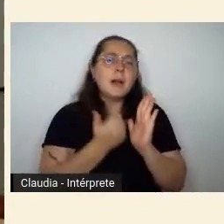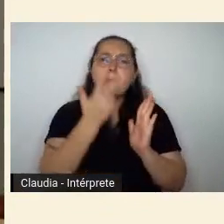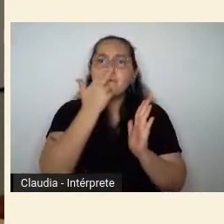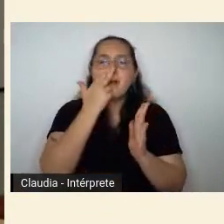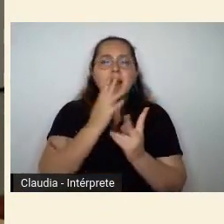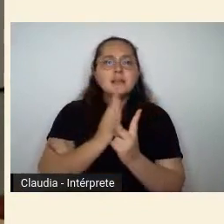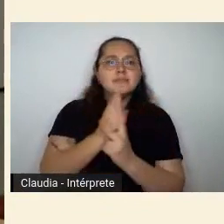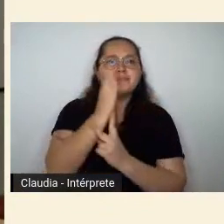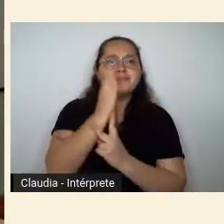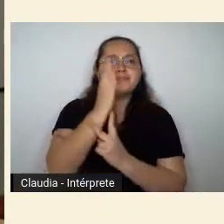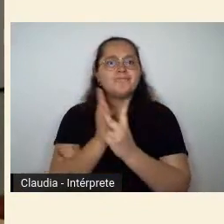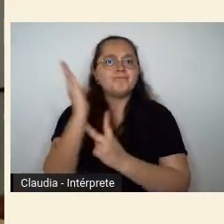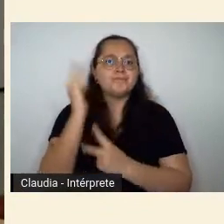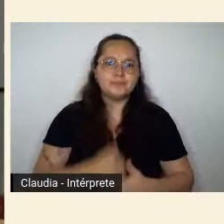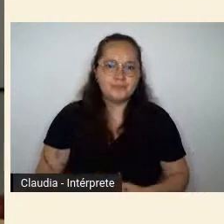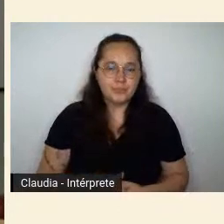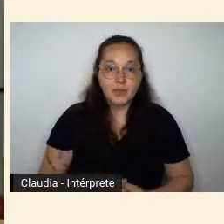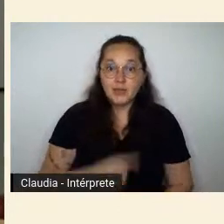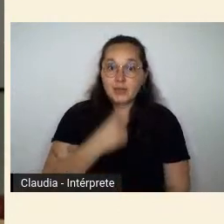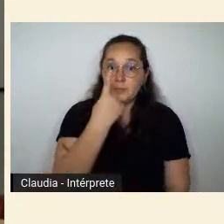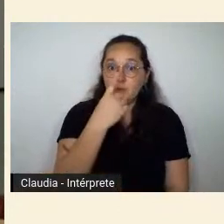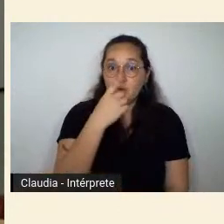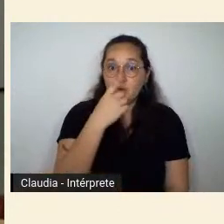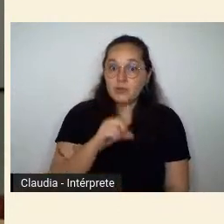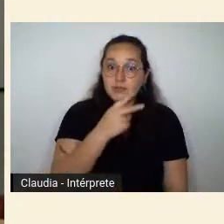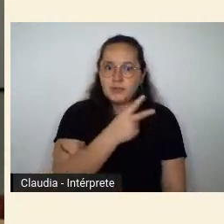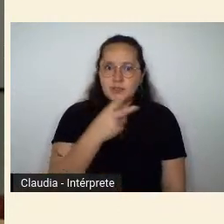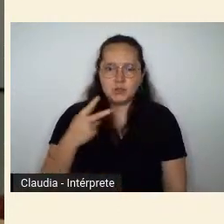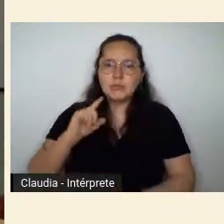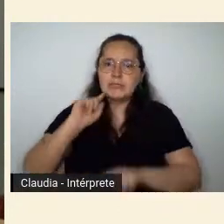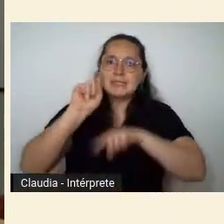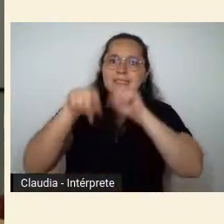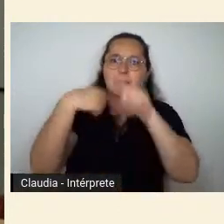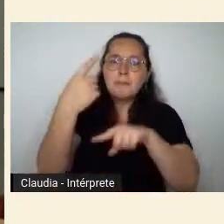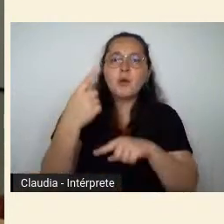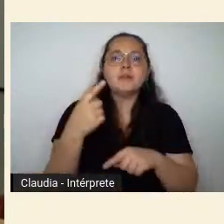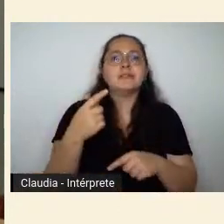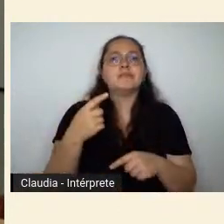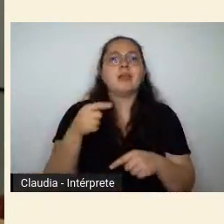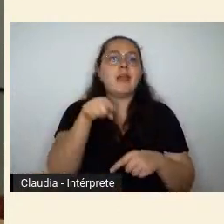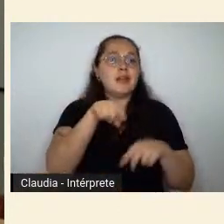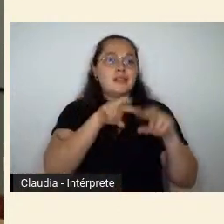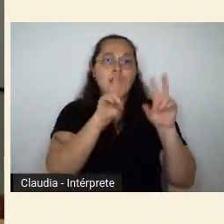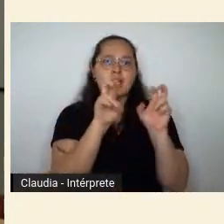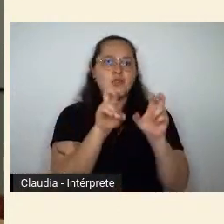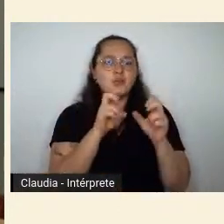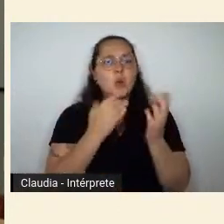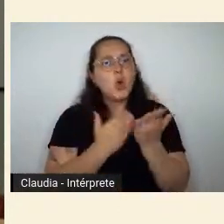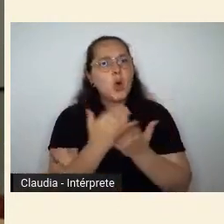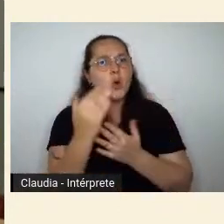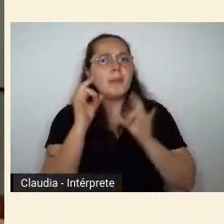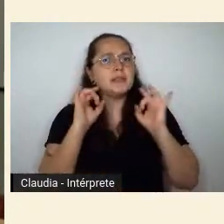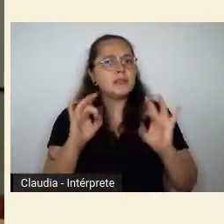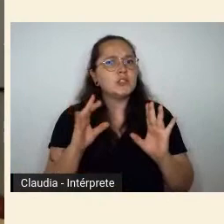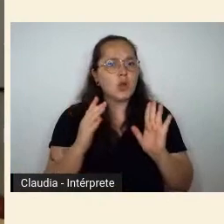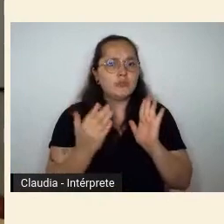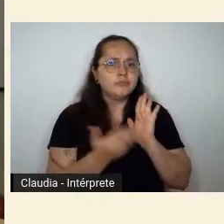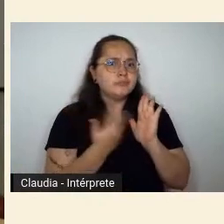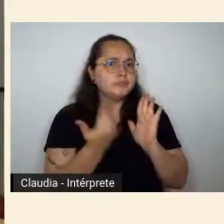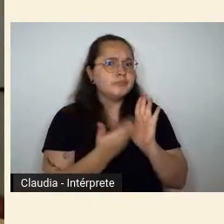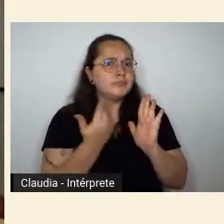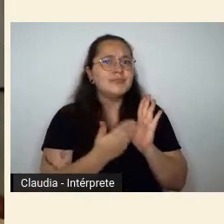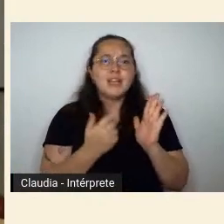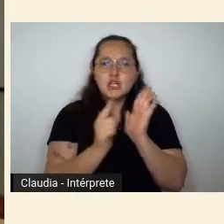a semana aparece como assunto para algum tipo de reflexão em cadernos e mesmo assim em boa parte negativa